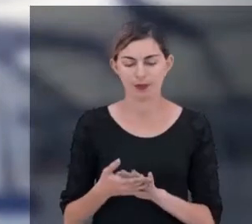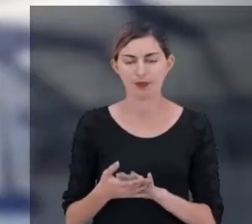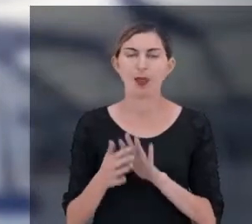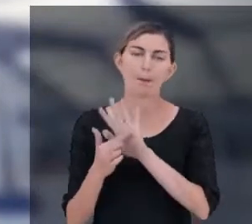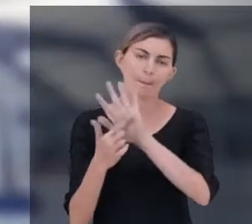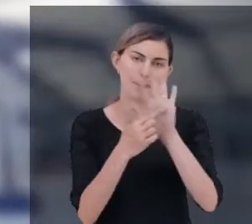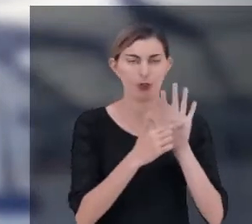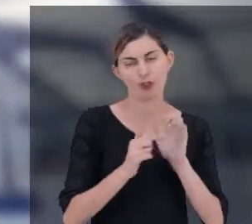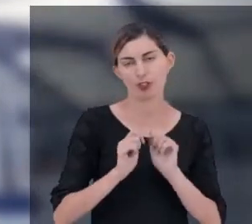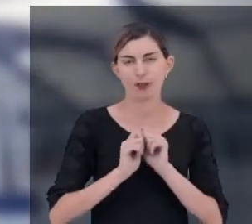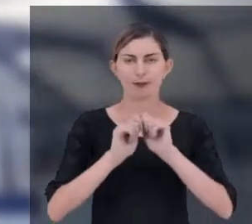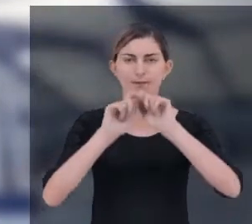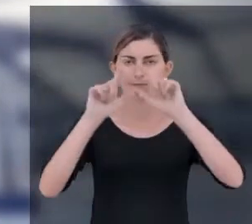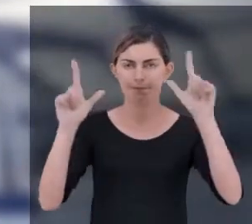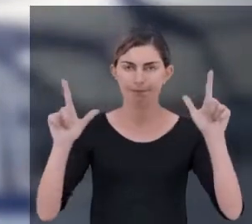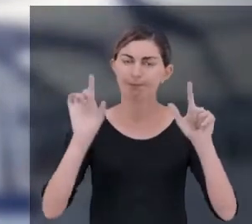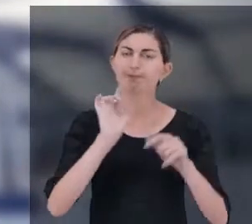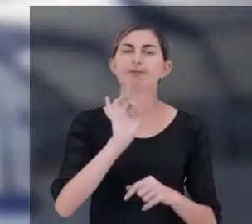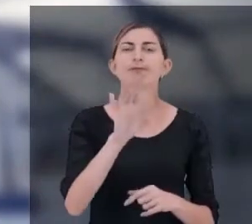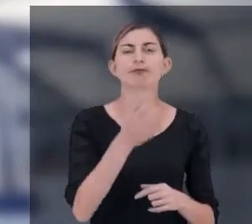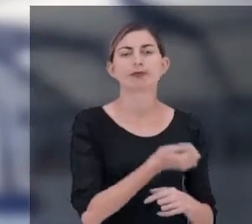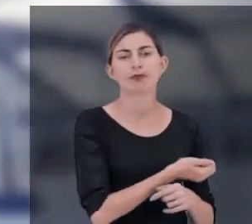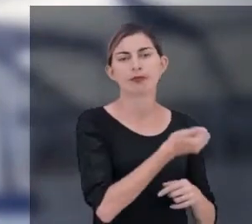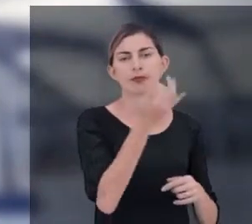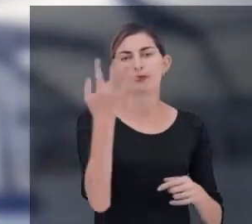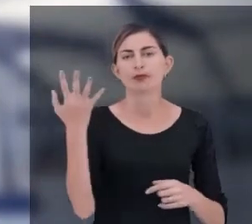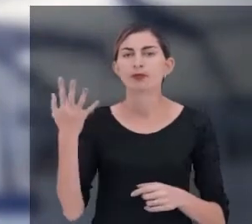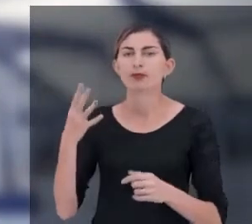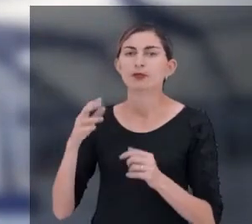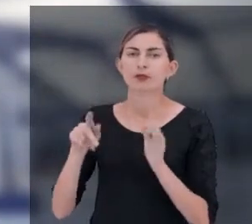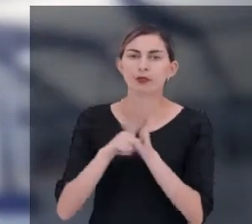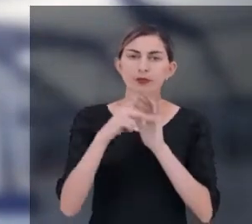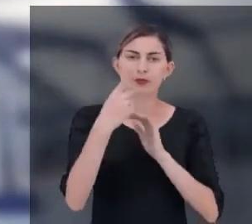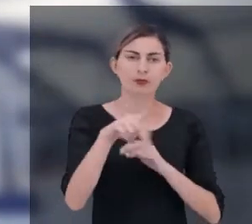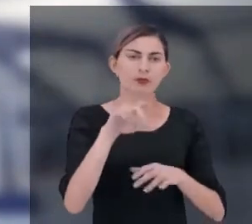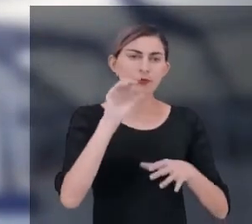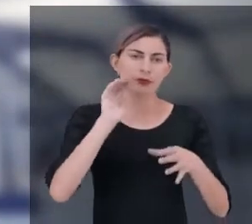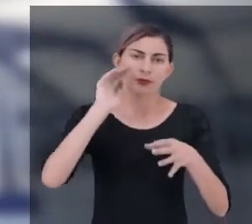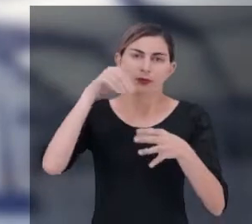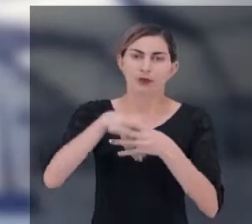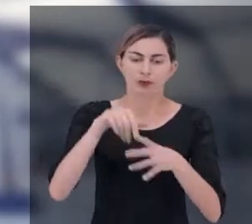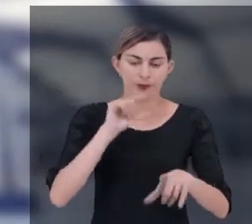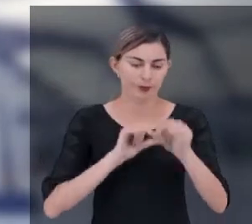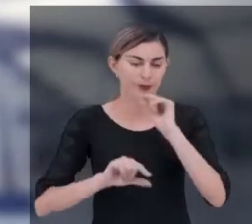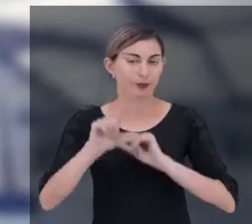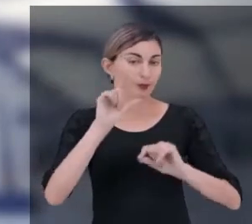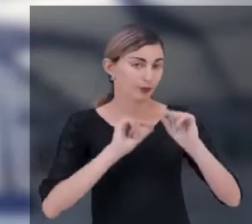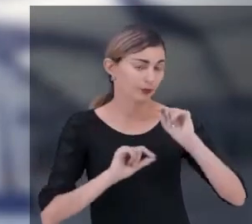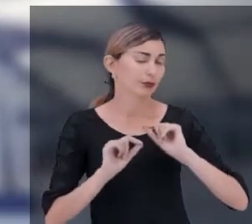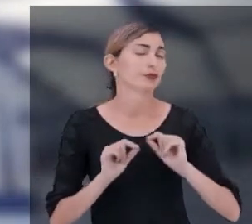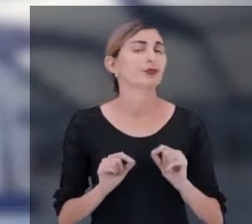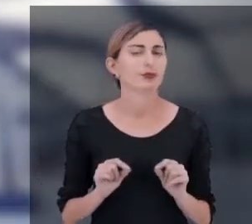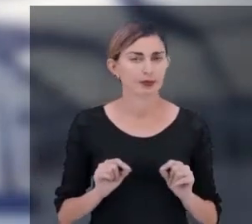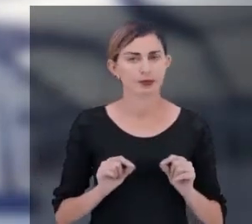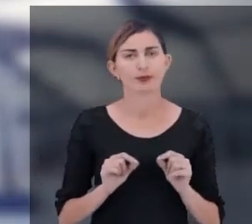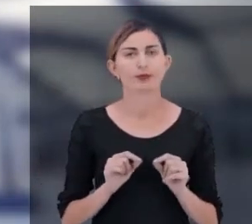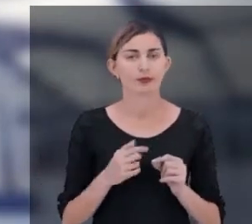é mostrado no quadro é apenas a quantidade de membros eleitas do processo eleitoral.